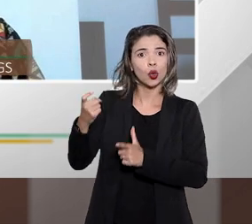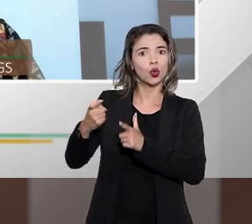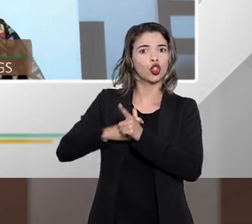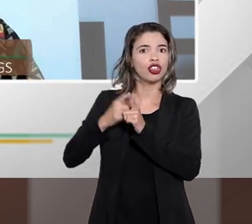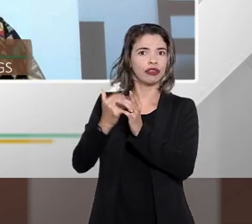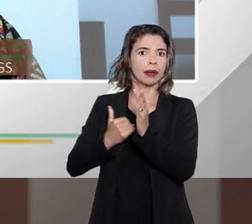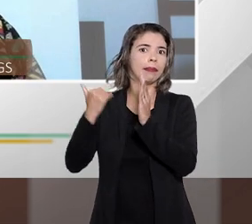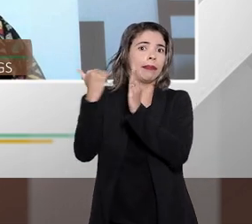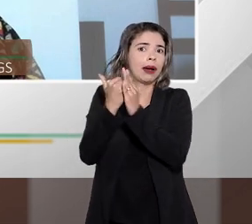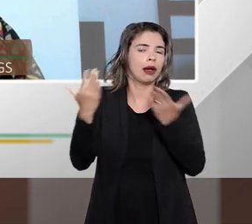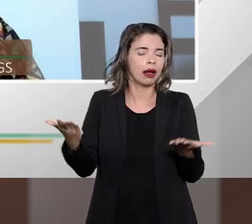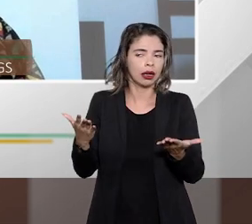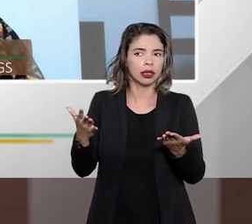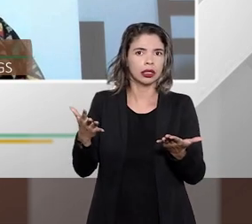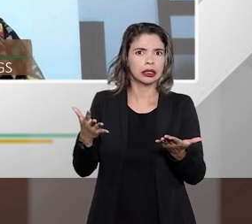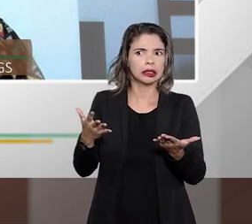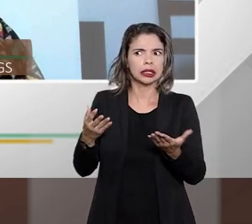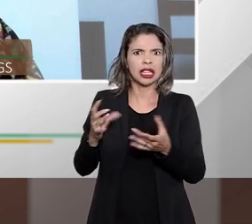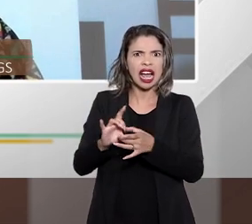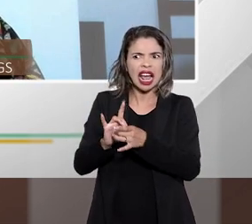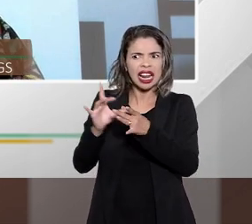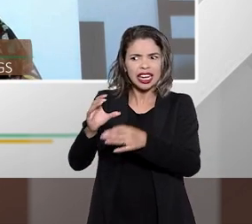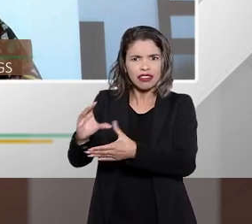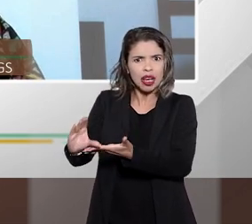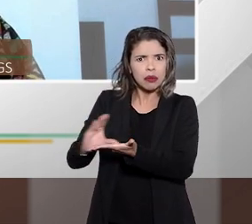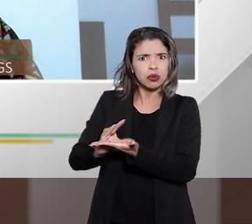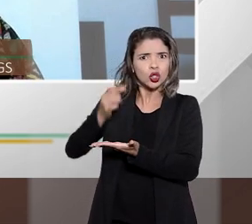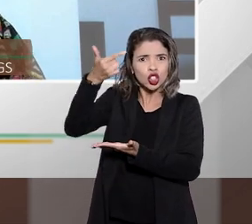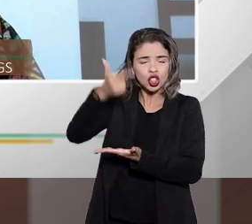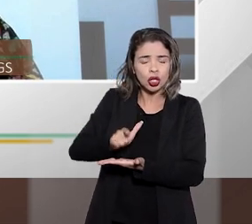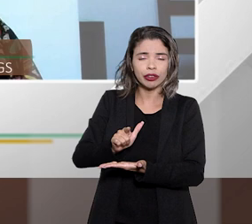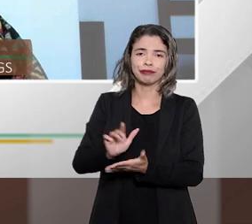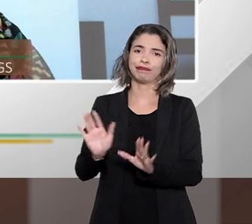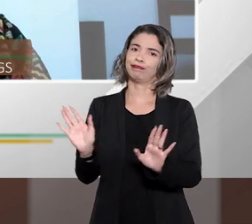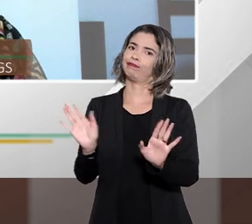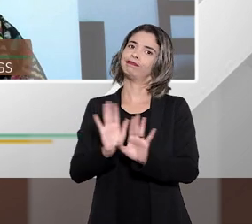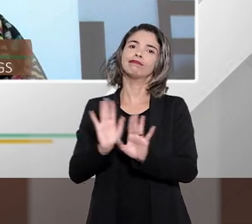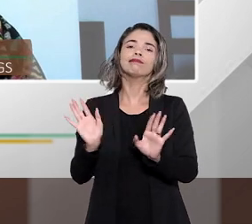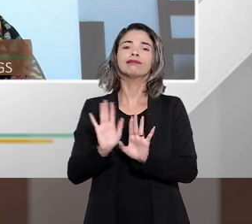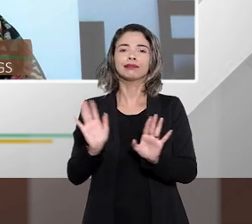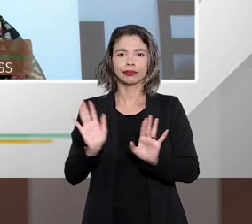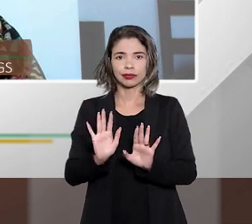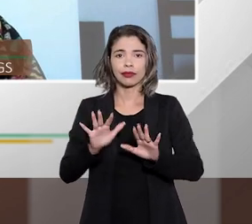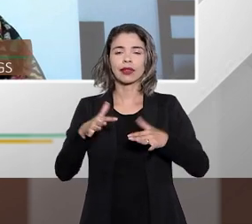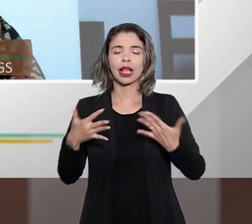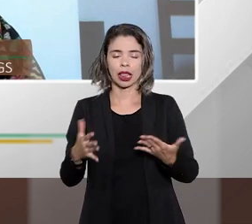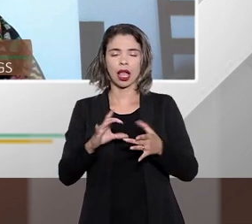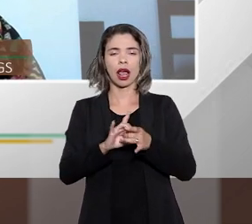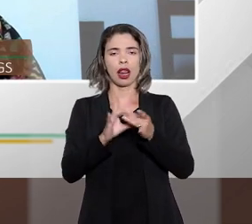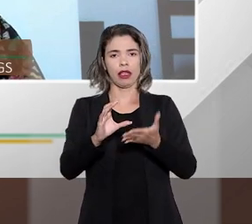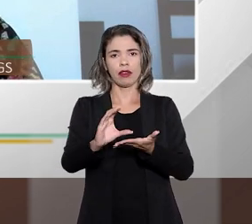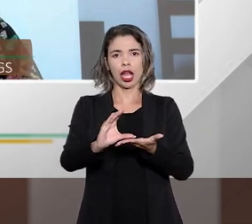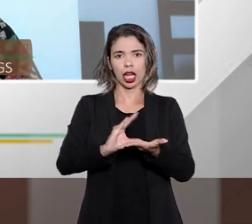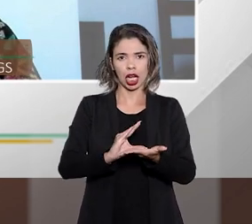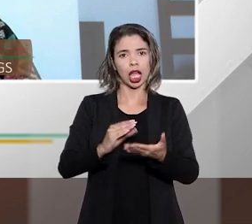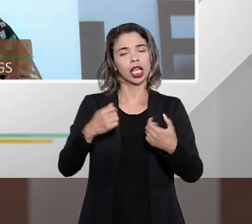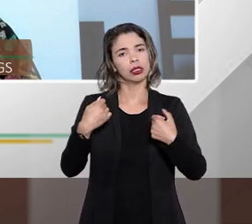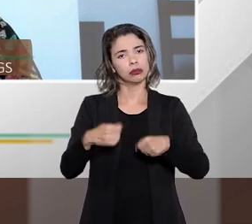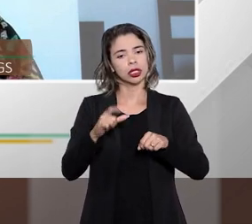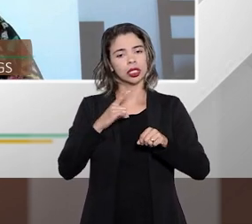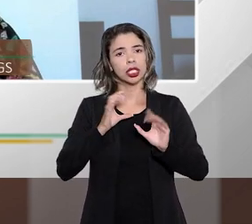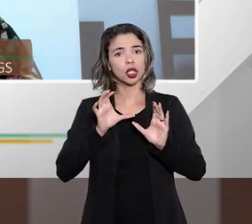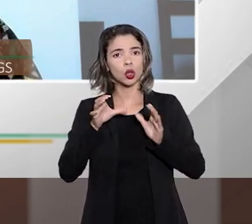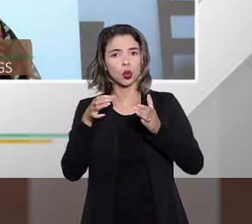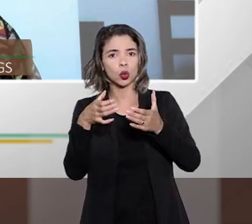endividamento então conceder crédito para ser pago e não para ter eventualmente comissão